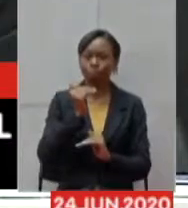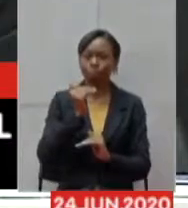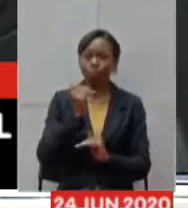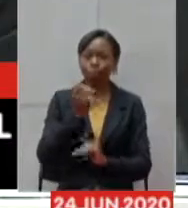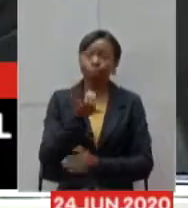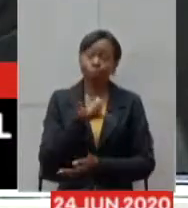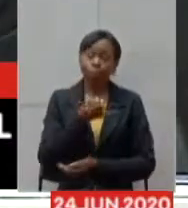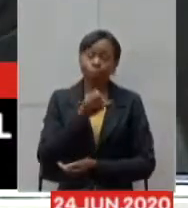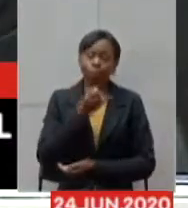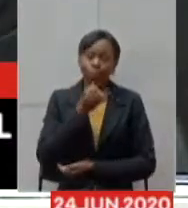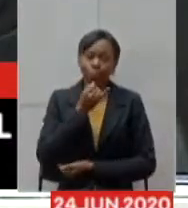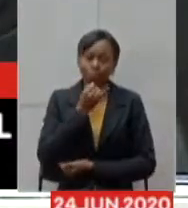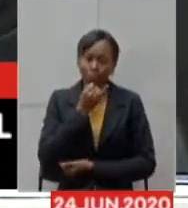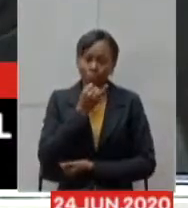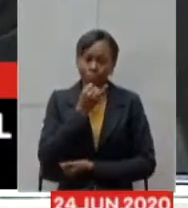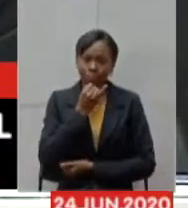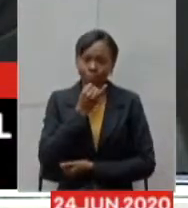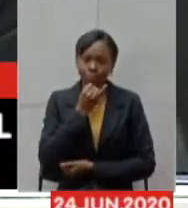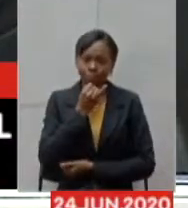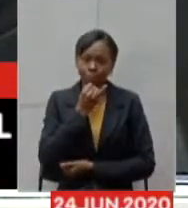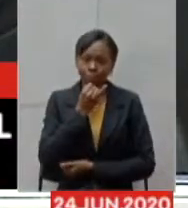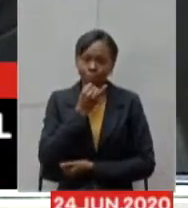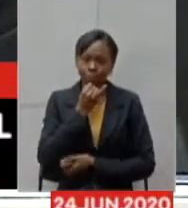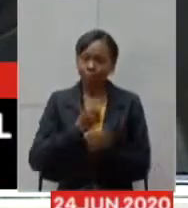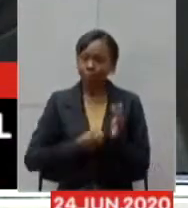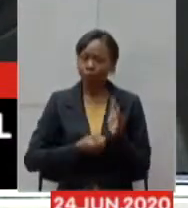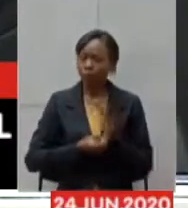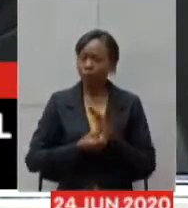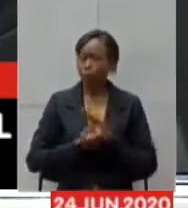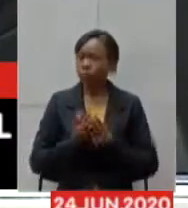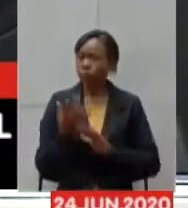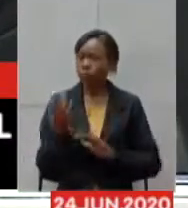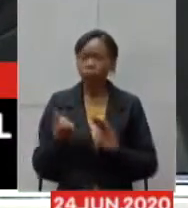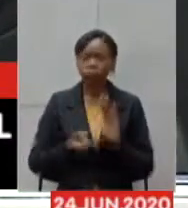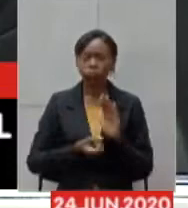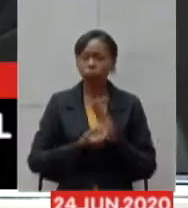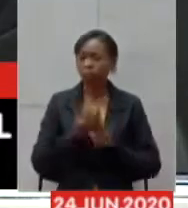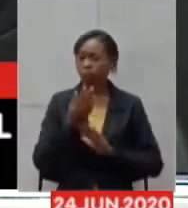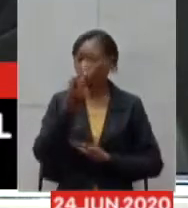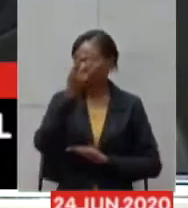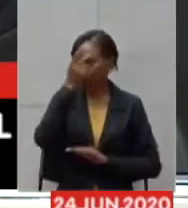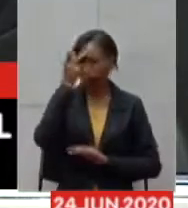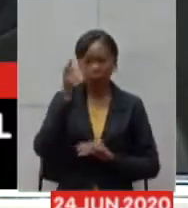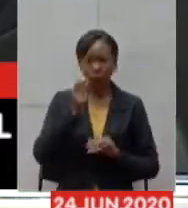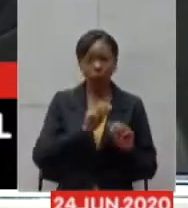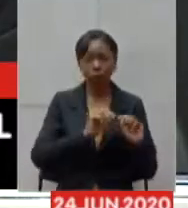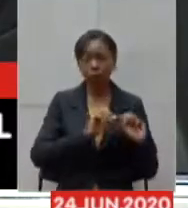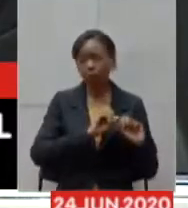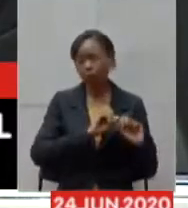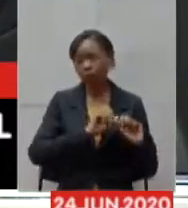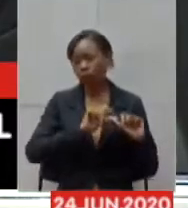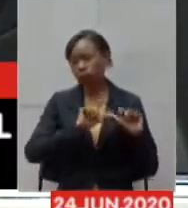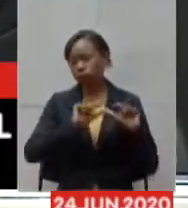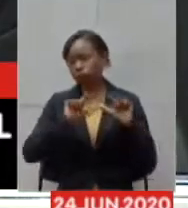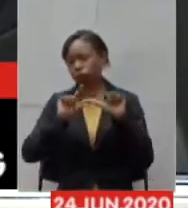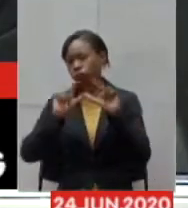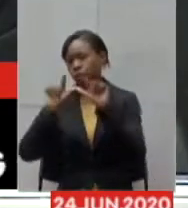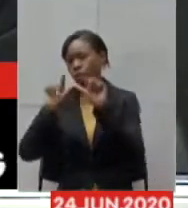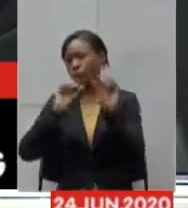lamentavelmente milhares de brasileiros emigram para lá às vezes não em condições tão boas